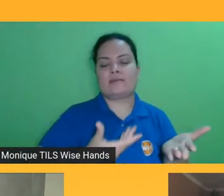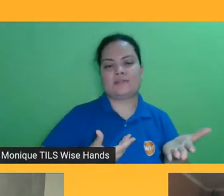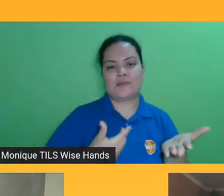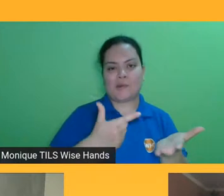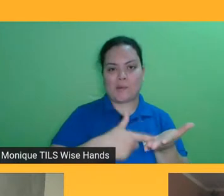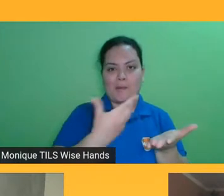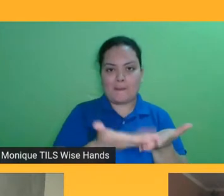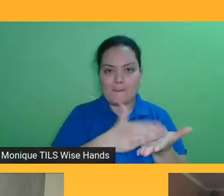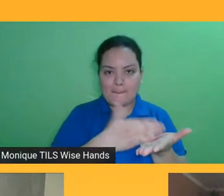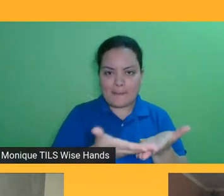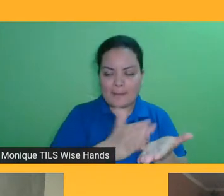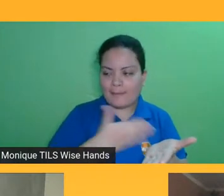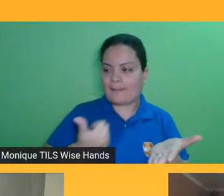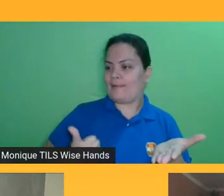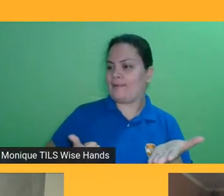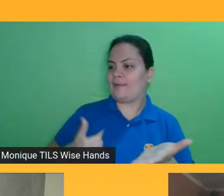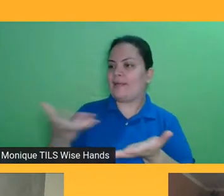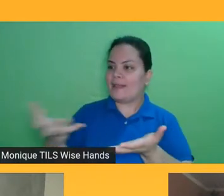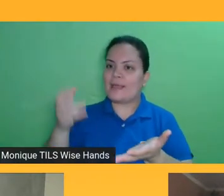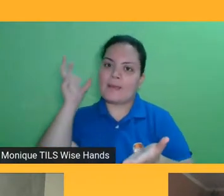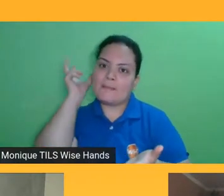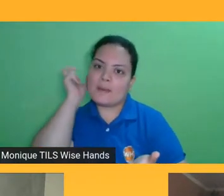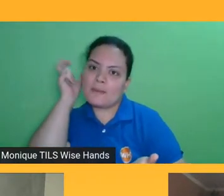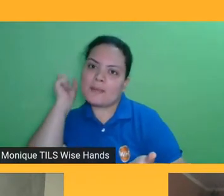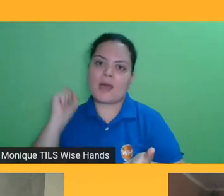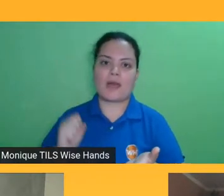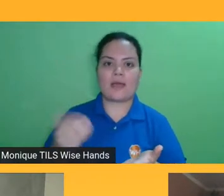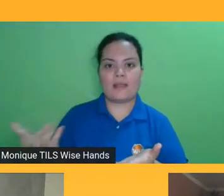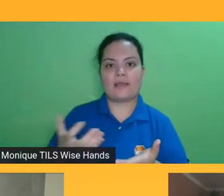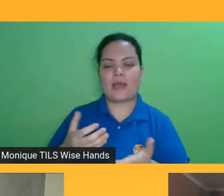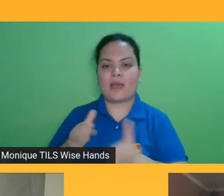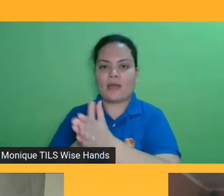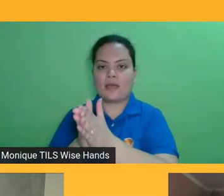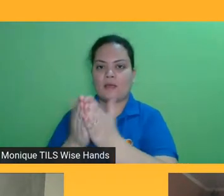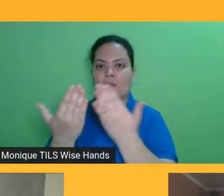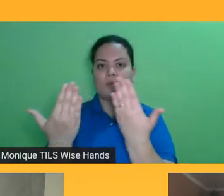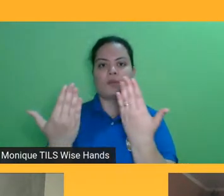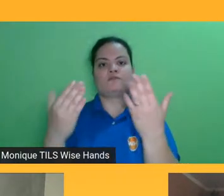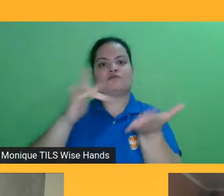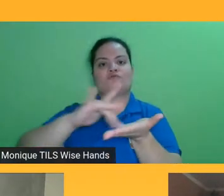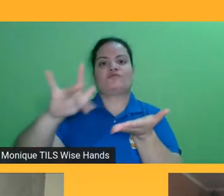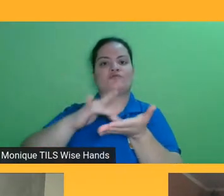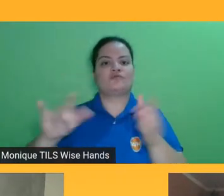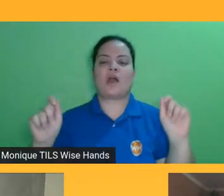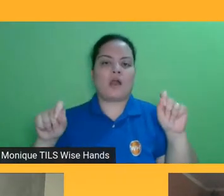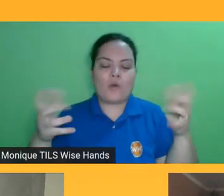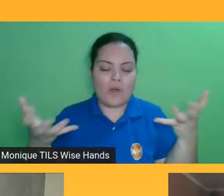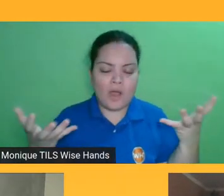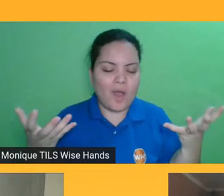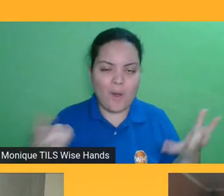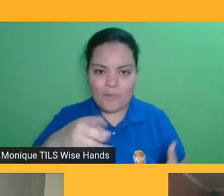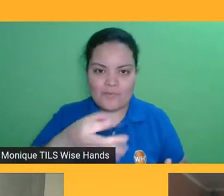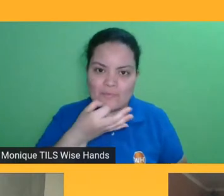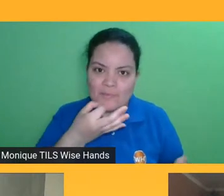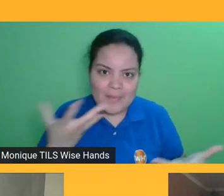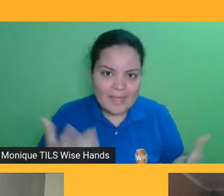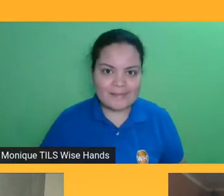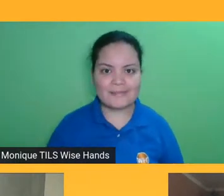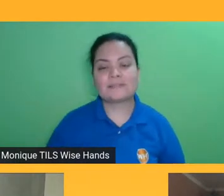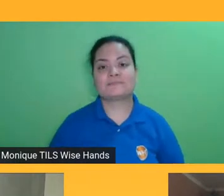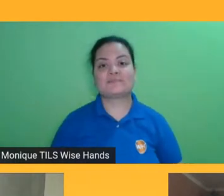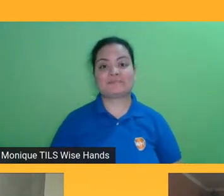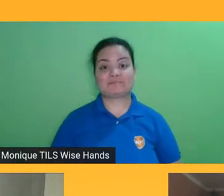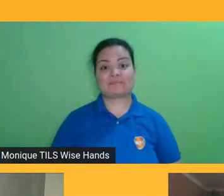possibilidade para a gente desenvolver o hábito da leitura no Brasil? Com certeza, eu acho o seguinte, eu penso, até com o olhar